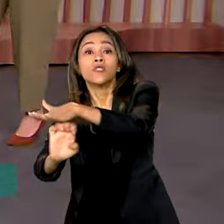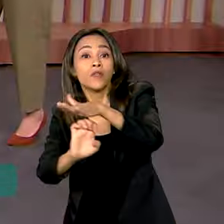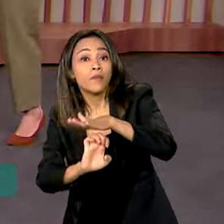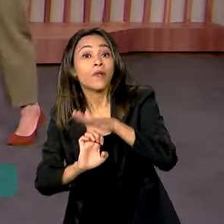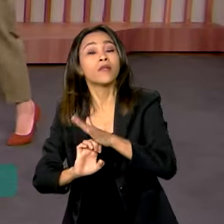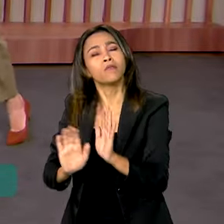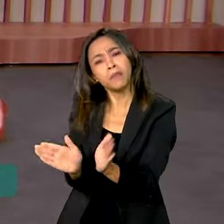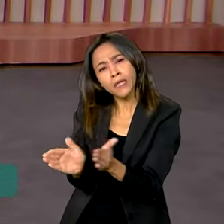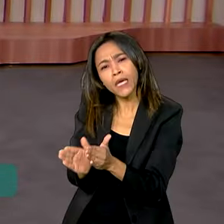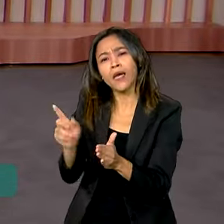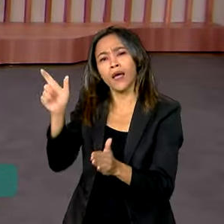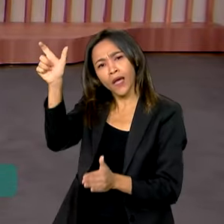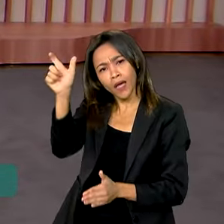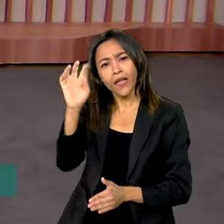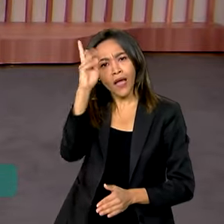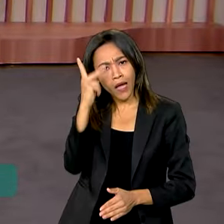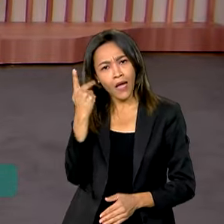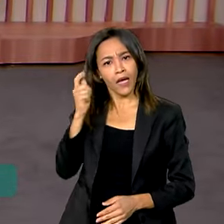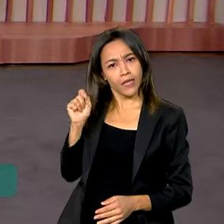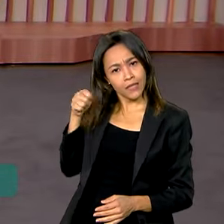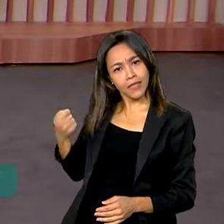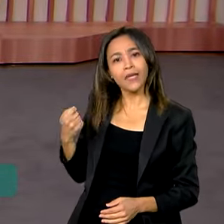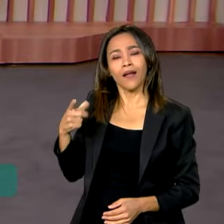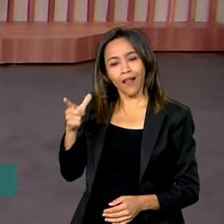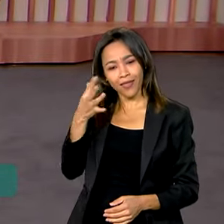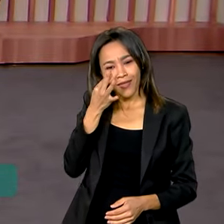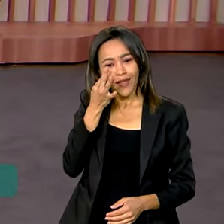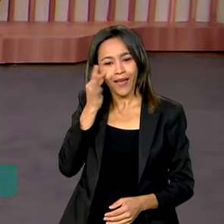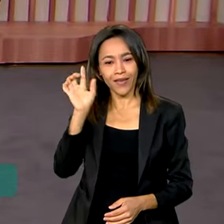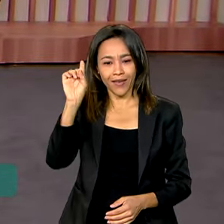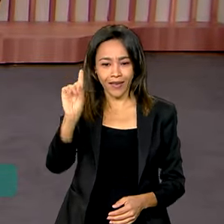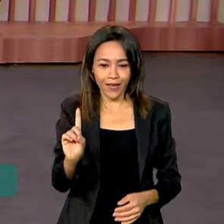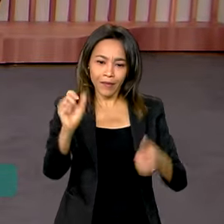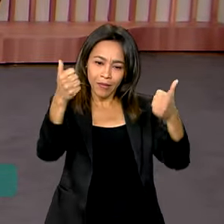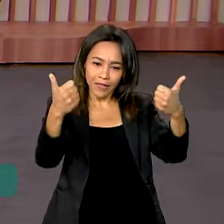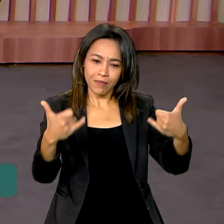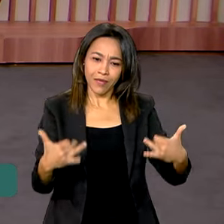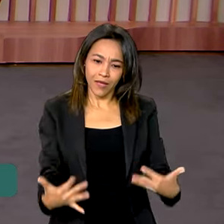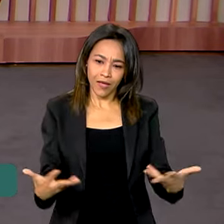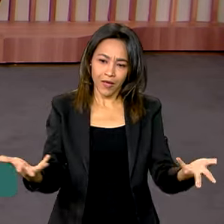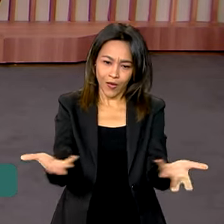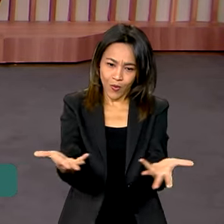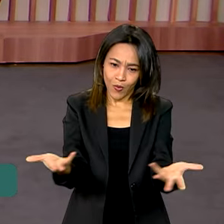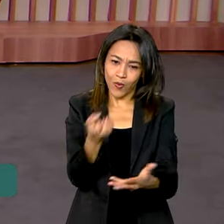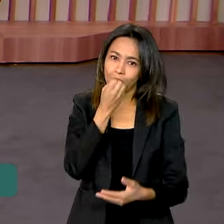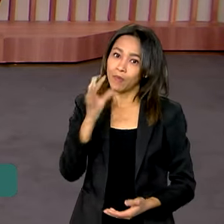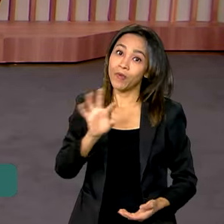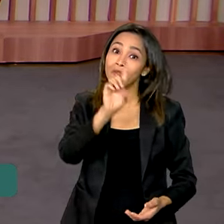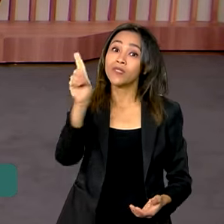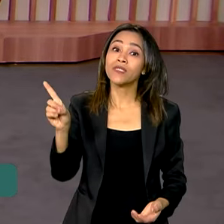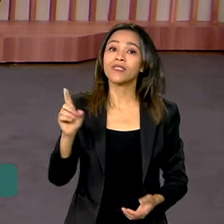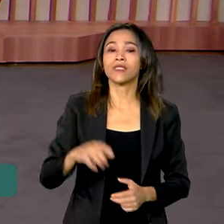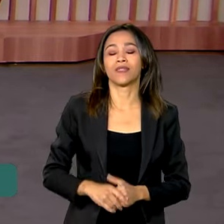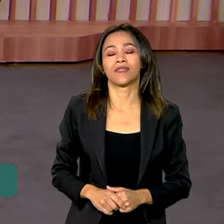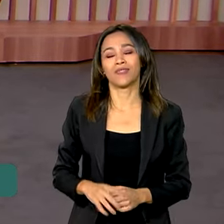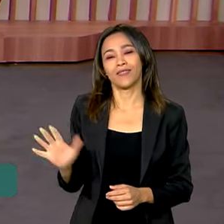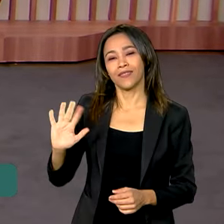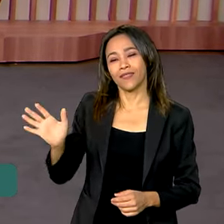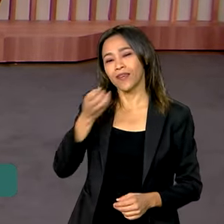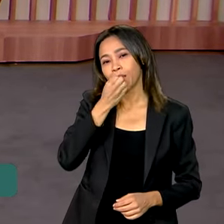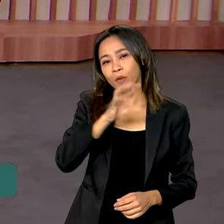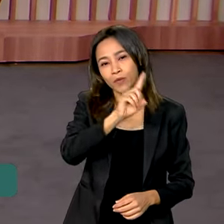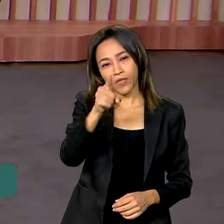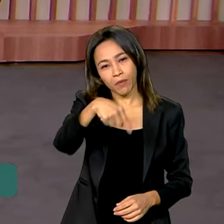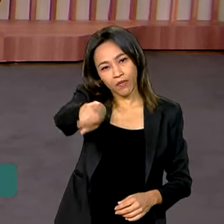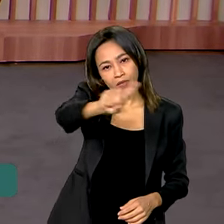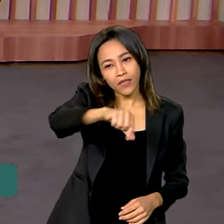Mello, que comandou o programa, já está aqui conosco para trazer os destaques da edição de hoje. Bom dia, Karine. Oi, Natália. Bom dia para você e para